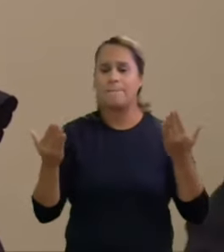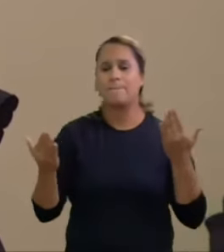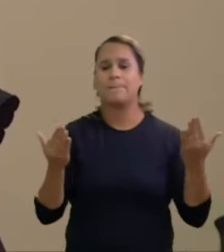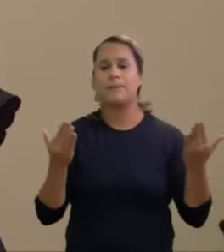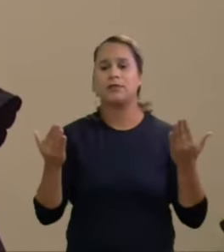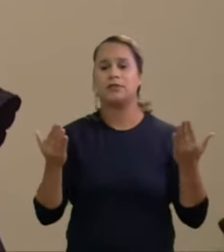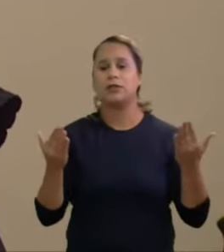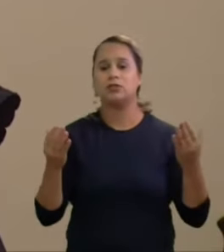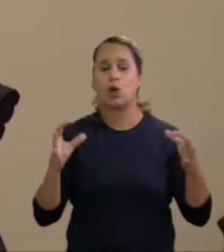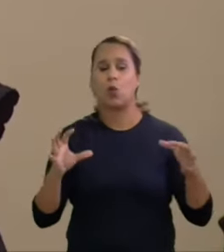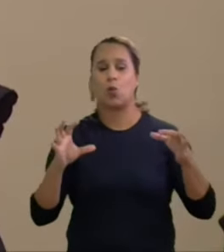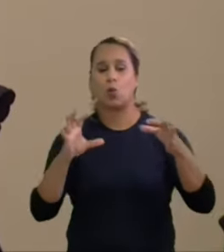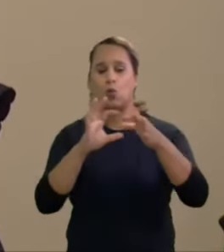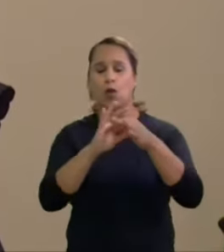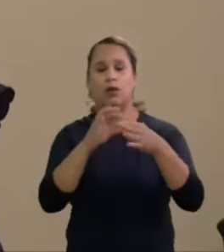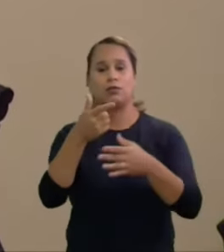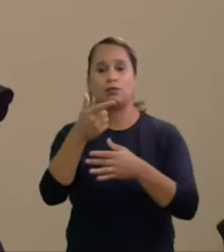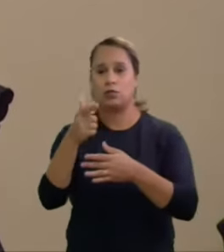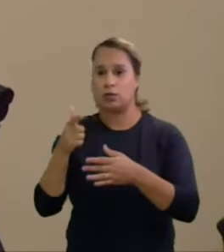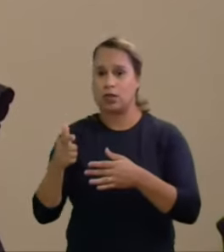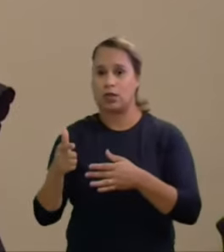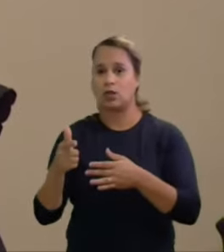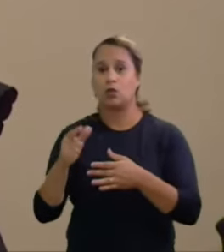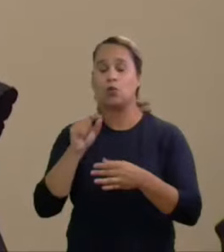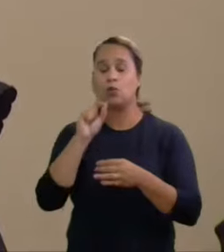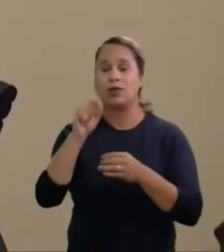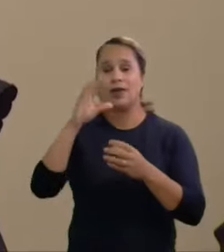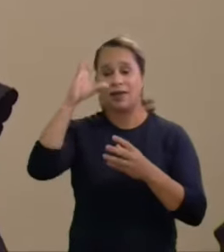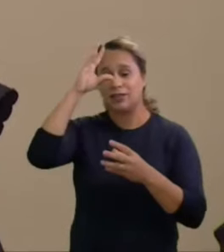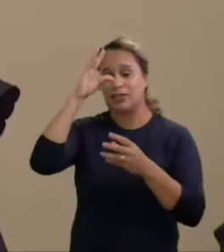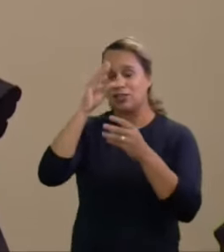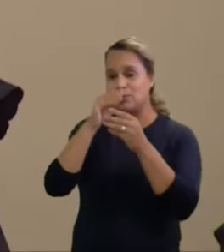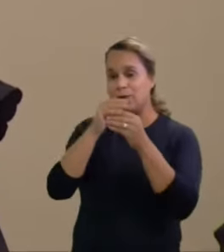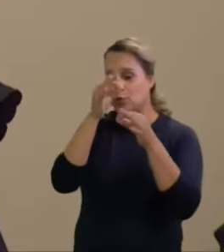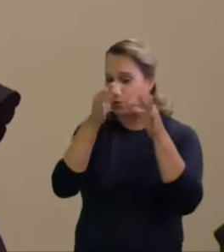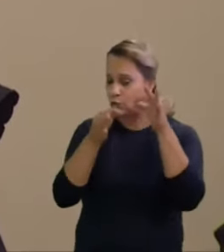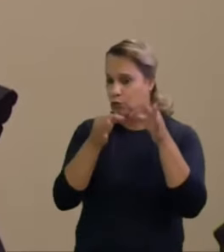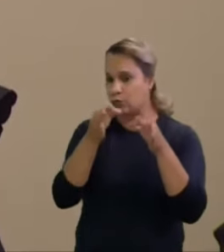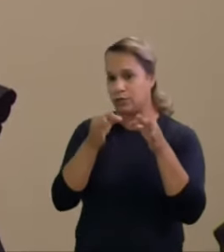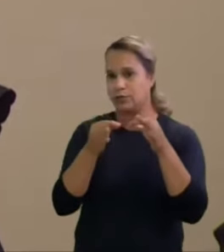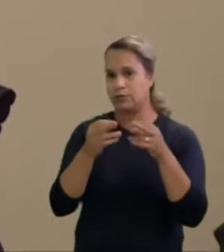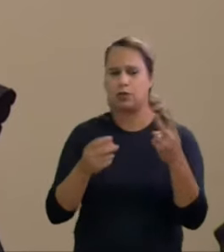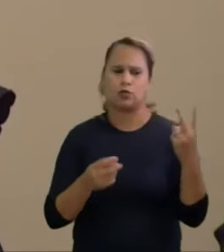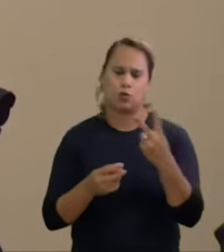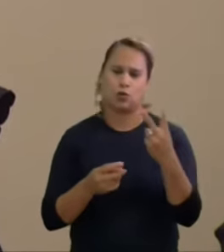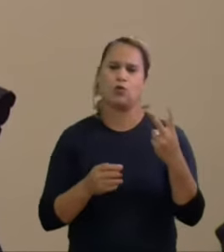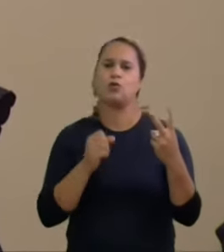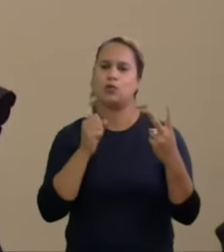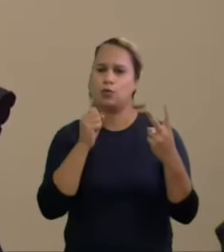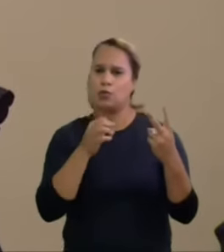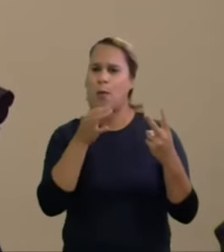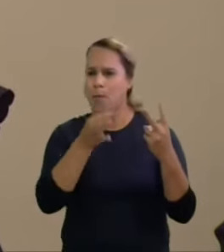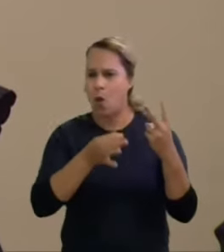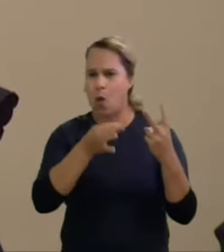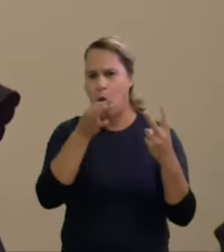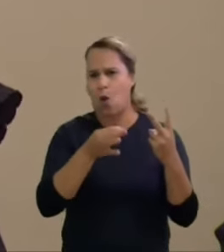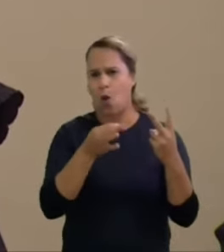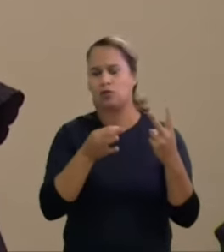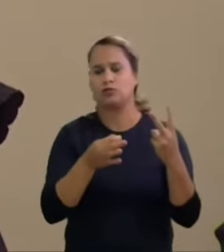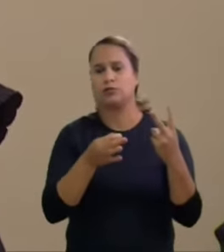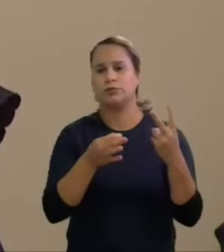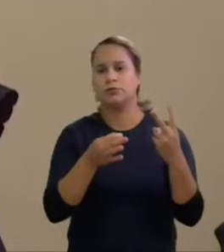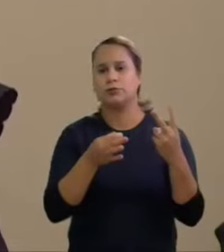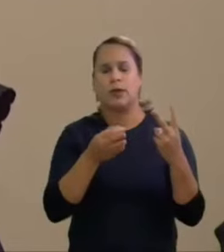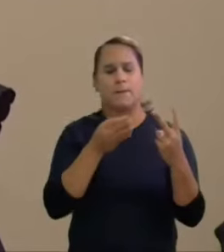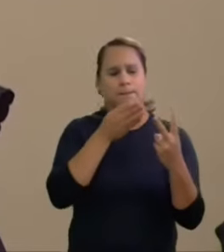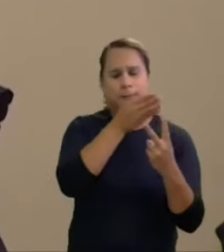correlação com o entendimento jurídico então dois juízes podem ser igualmente imparciais e independentes